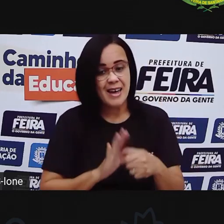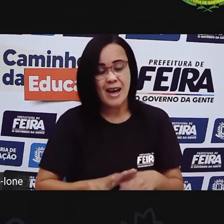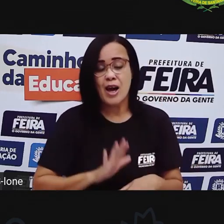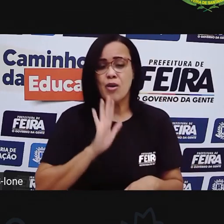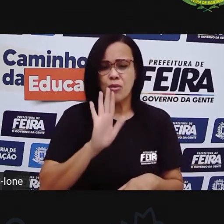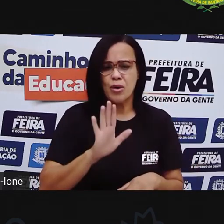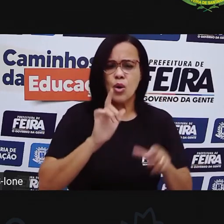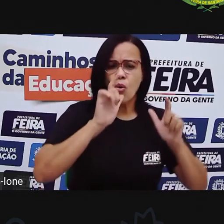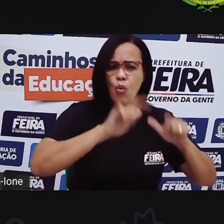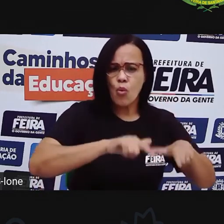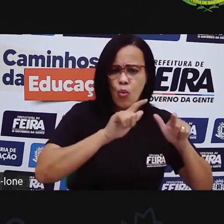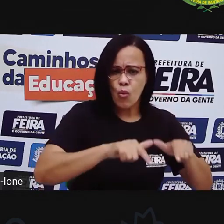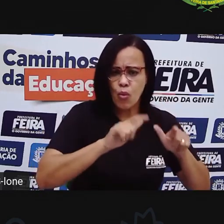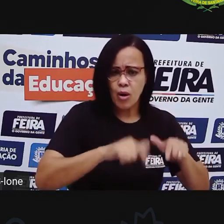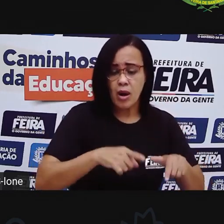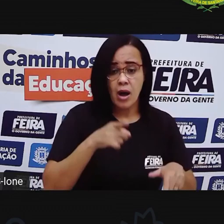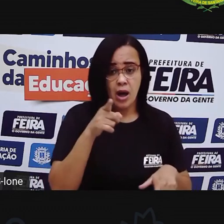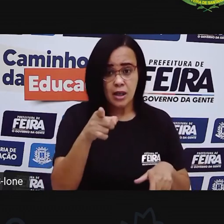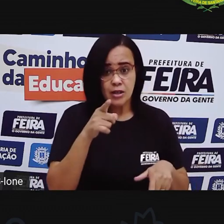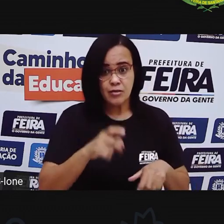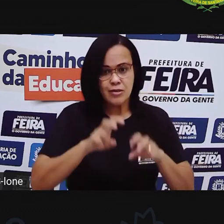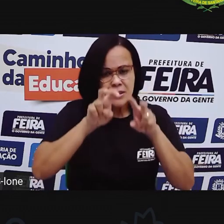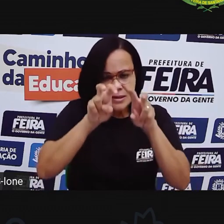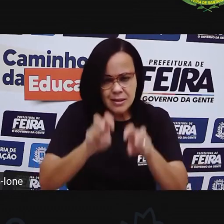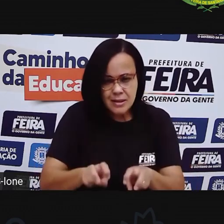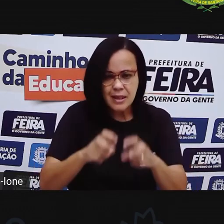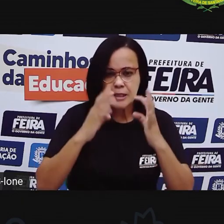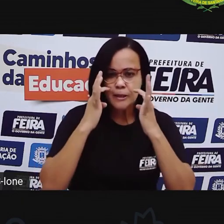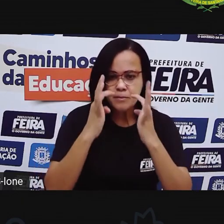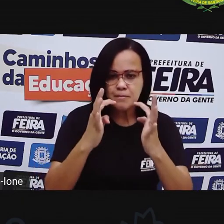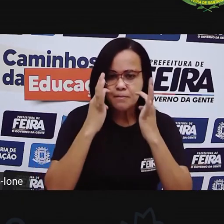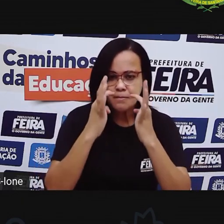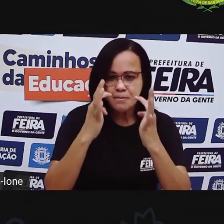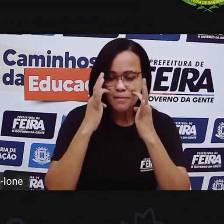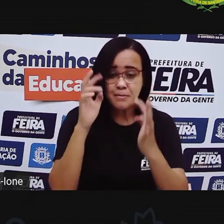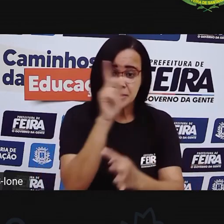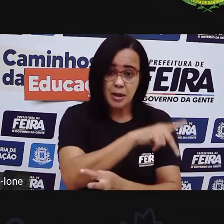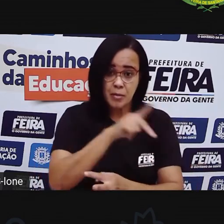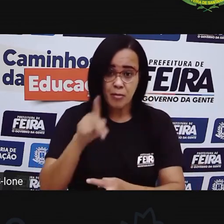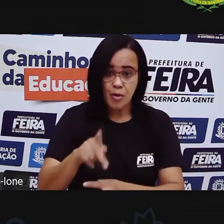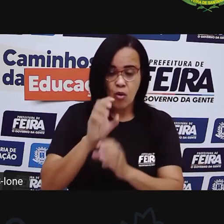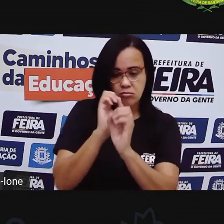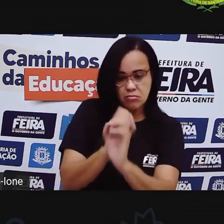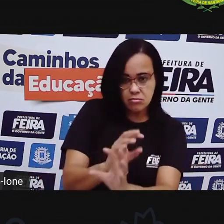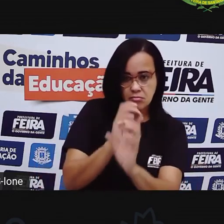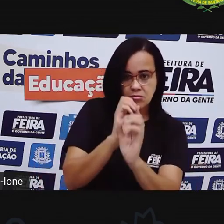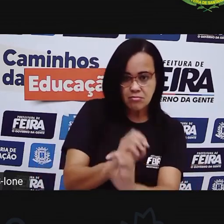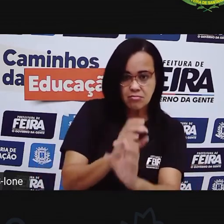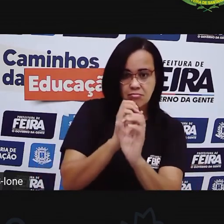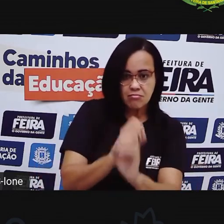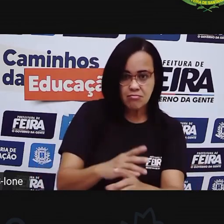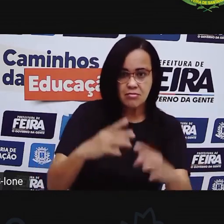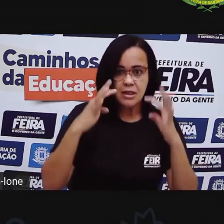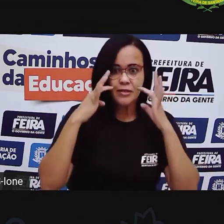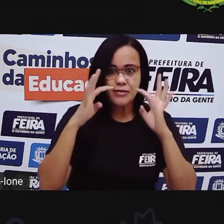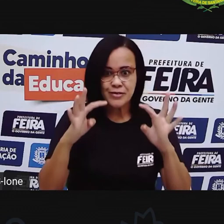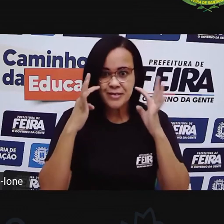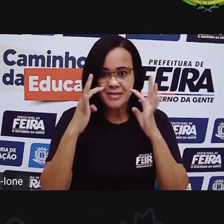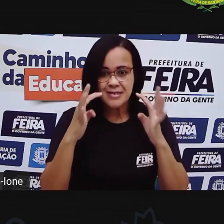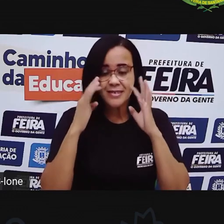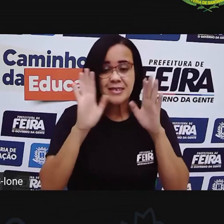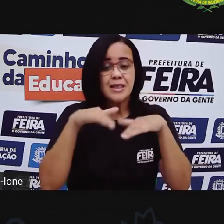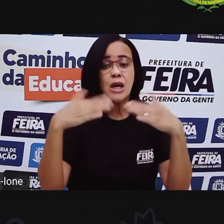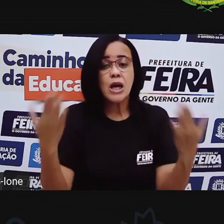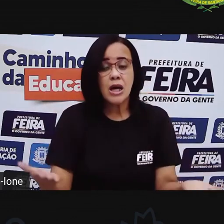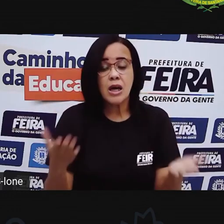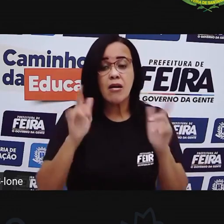que você senta para assistir as aulas. E você também vai organizar as cadeiras de acordo com